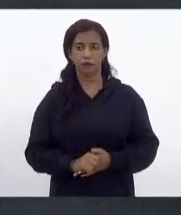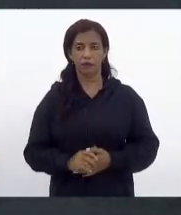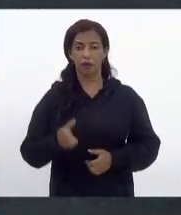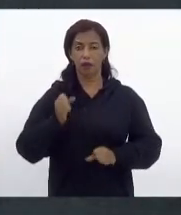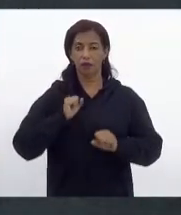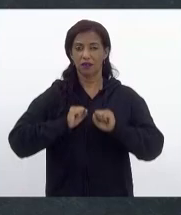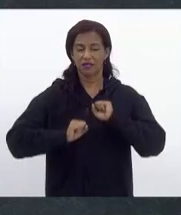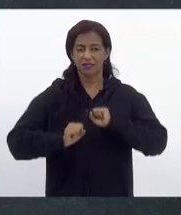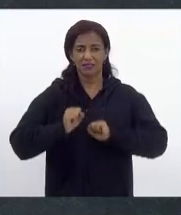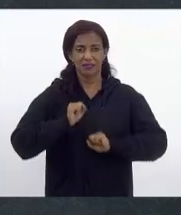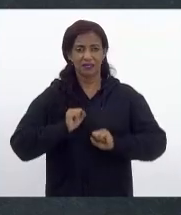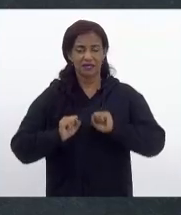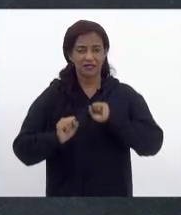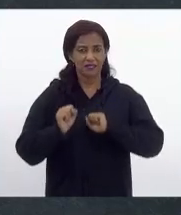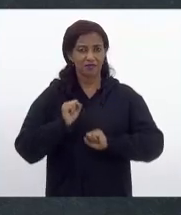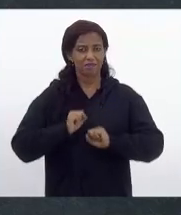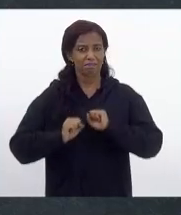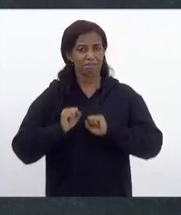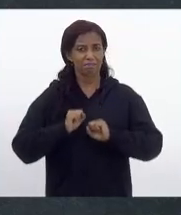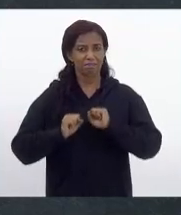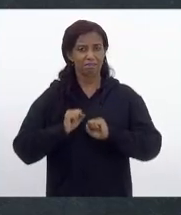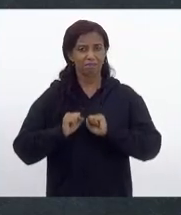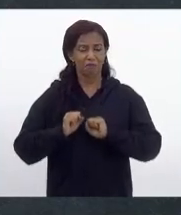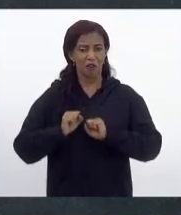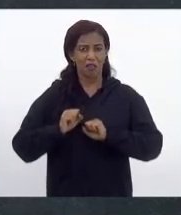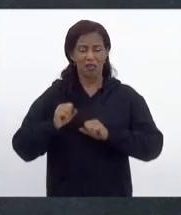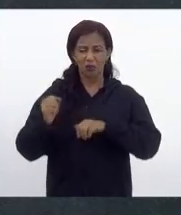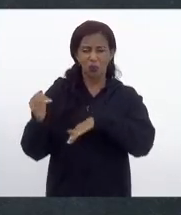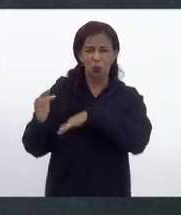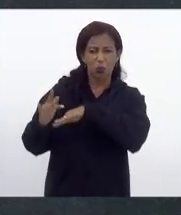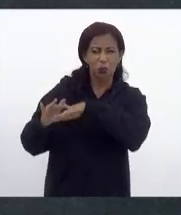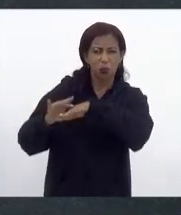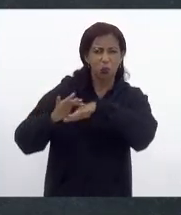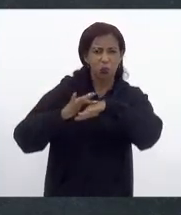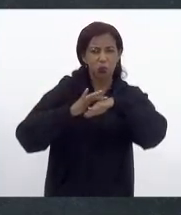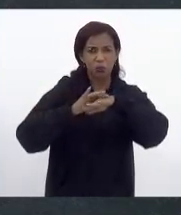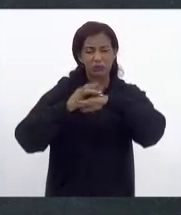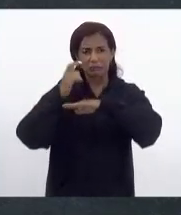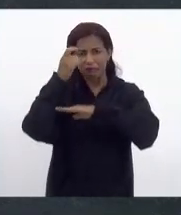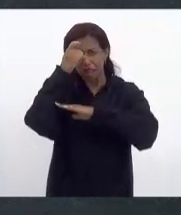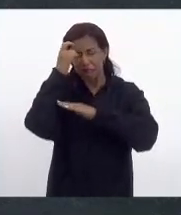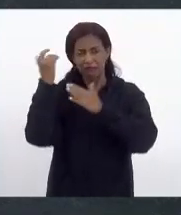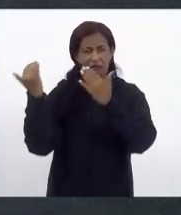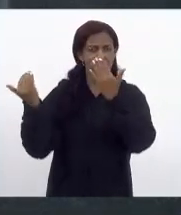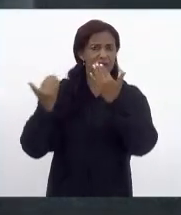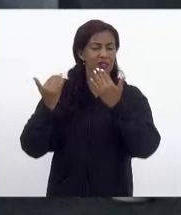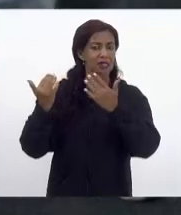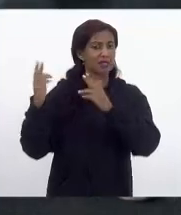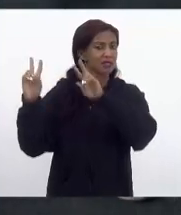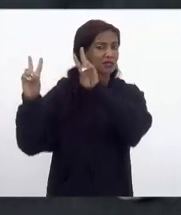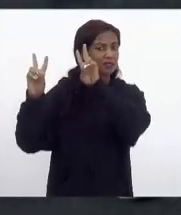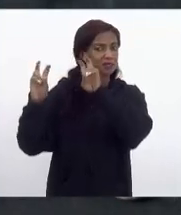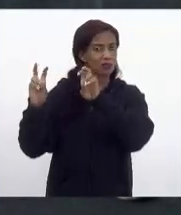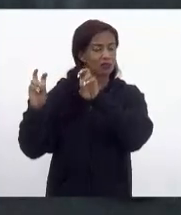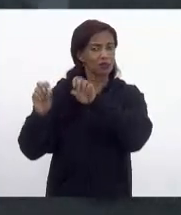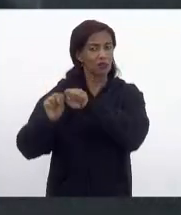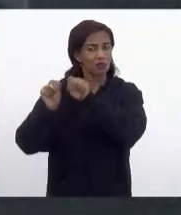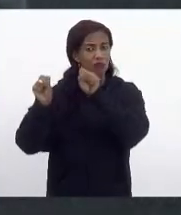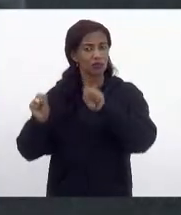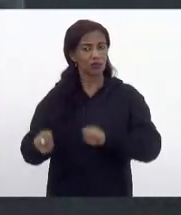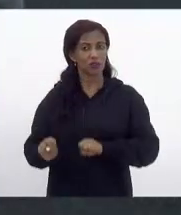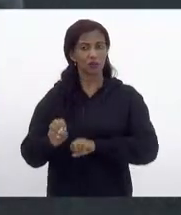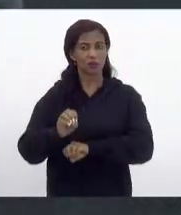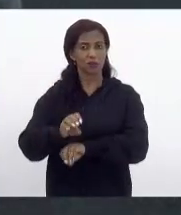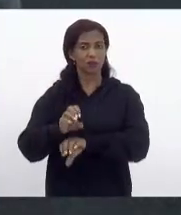ansiedade, síndrome de Mournour, são temas do cotidiano do sistema educacional